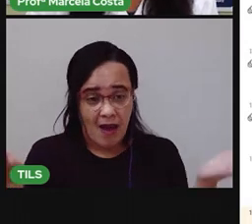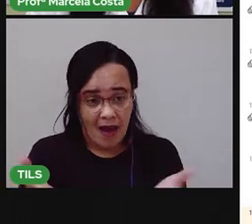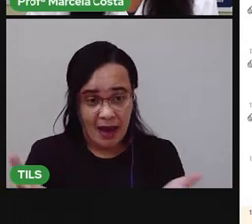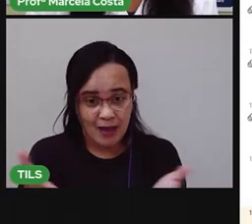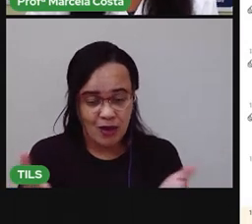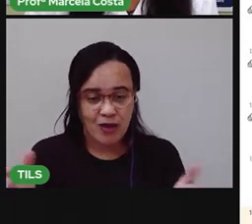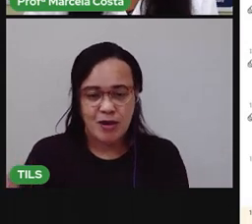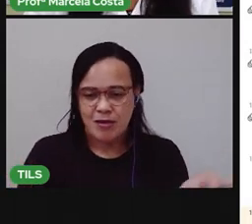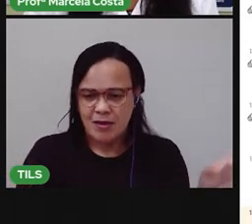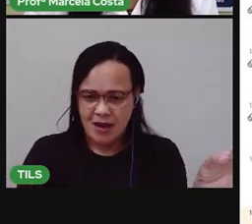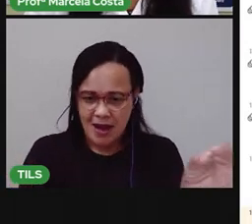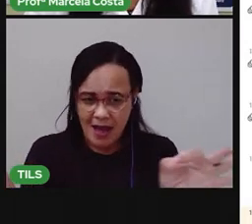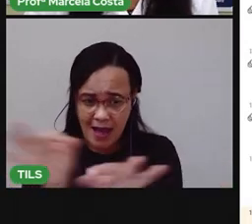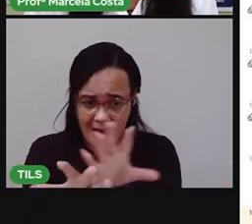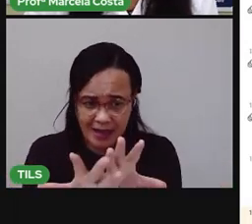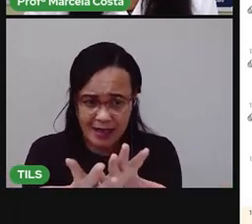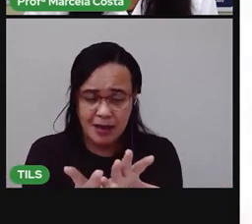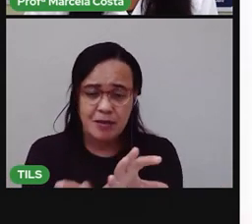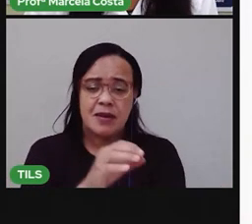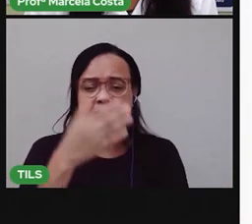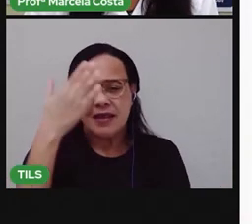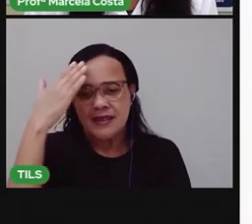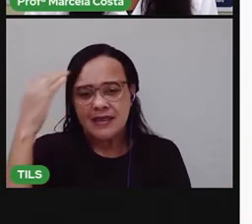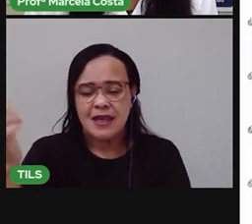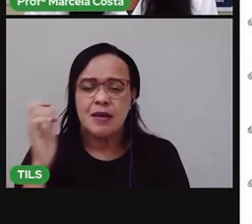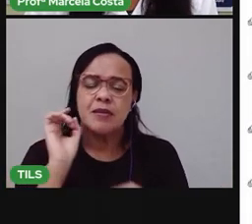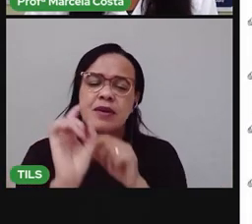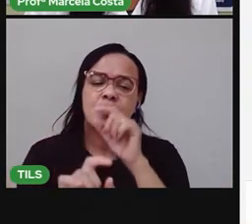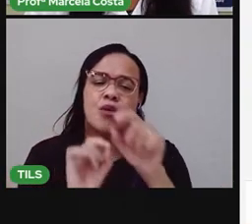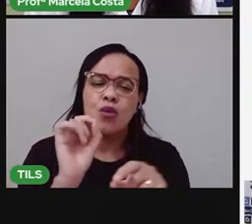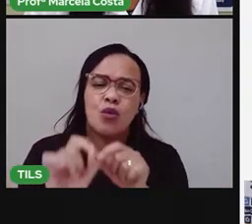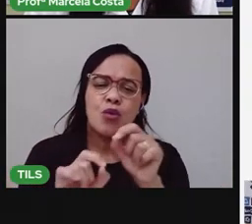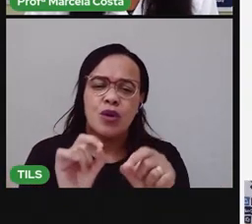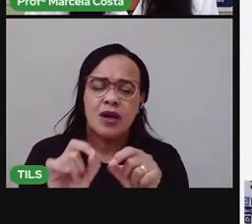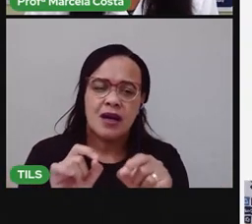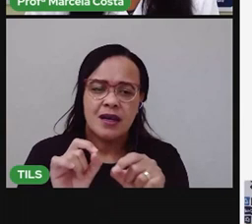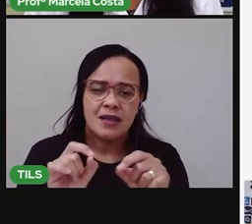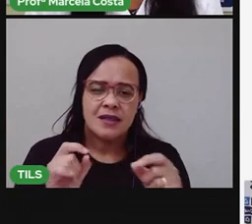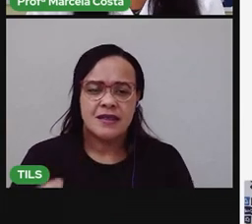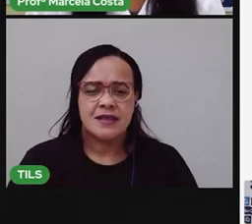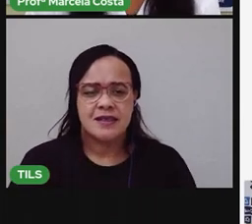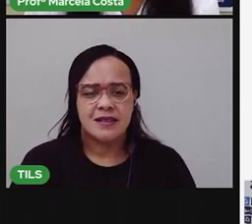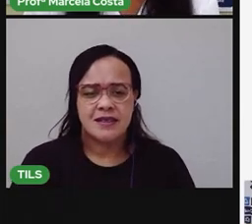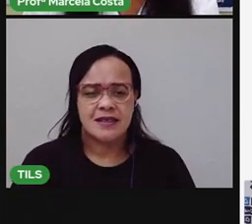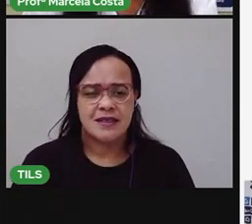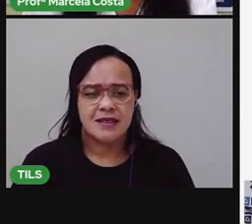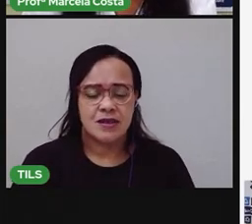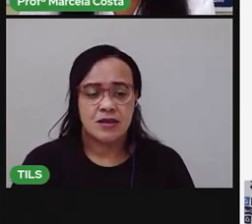terminar, pra saber aí o que é que o que é que